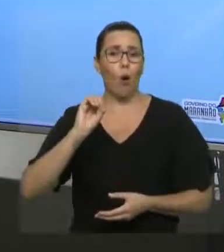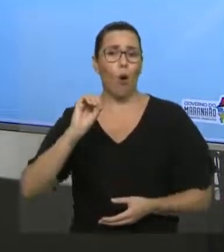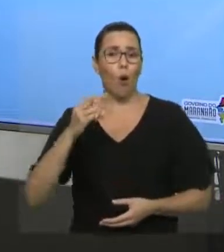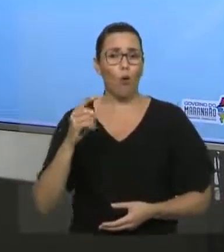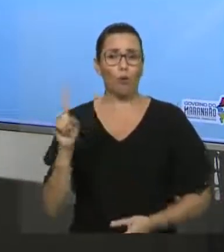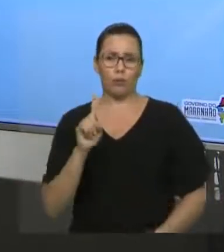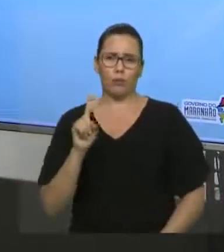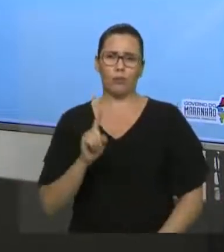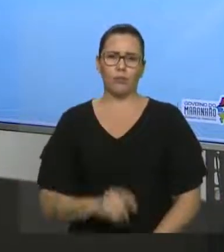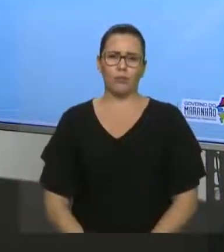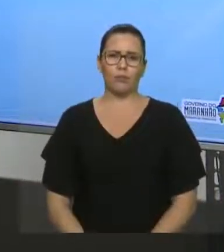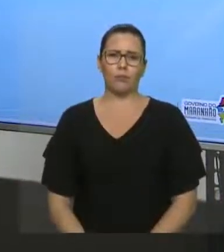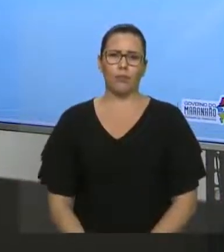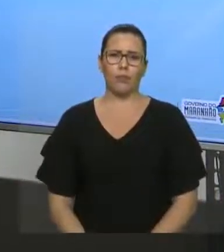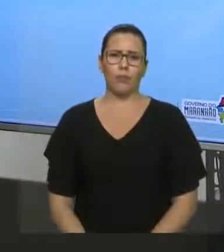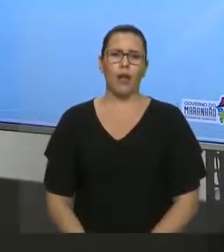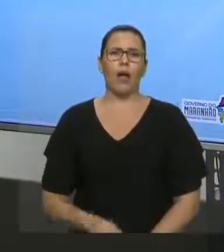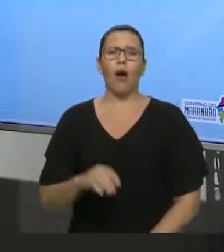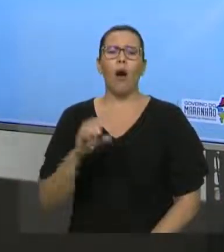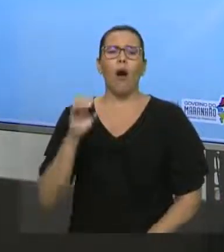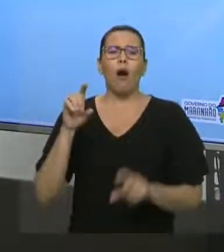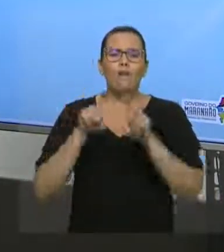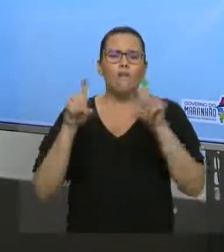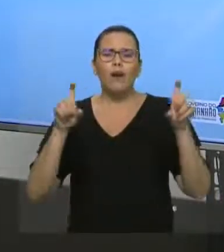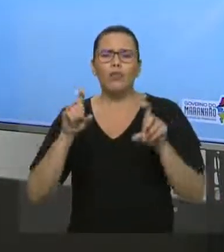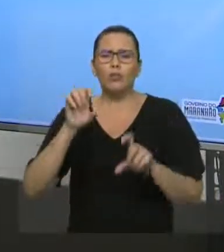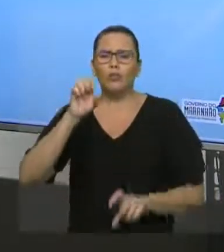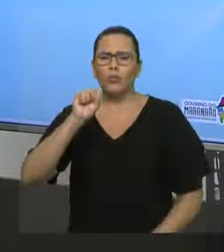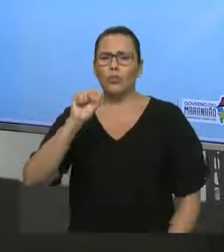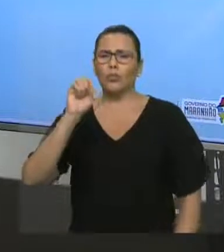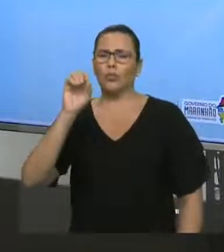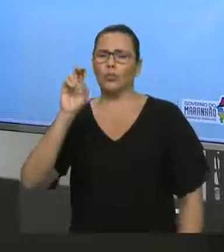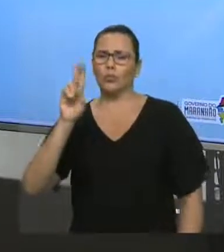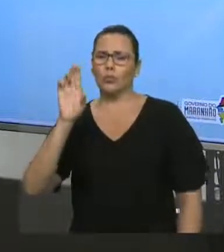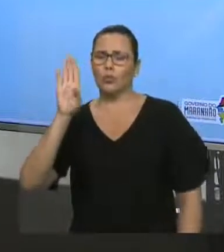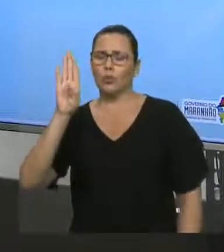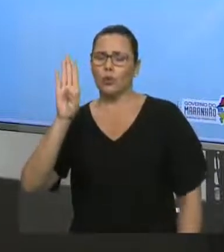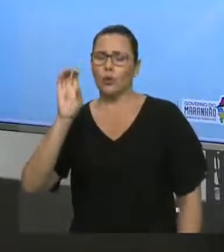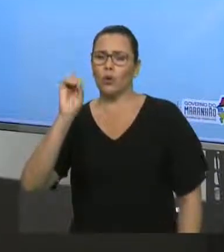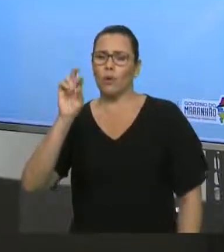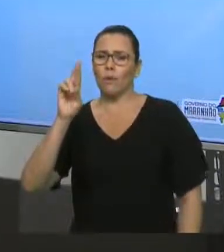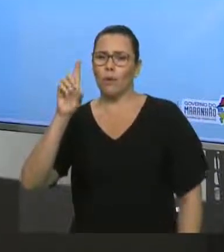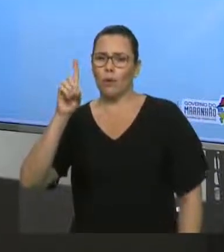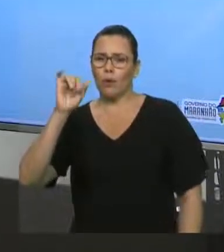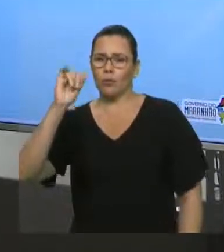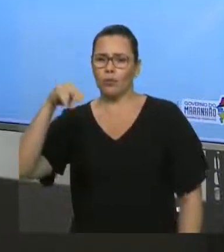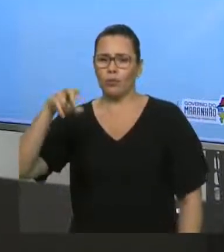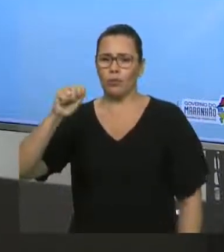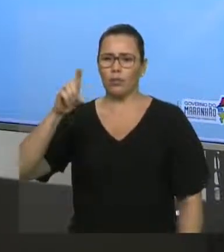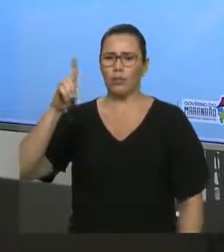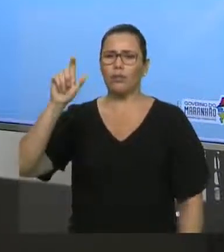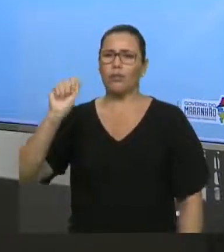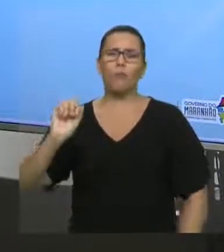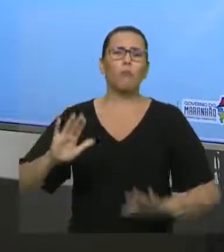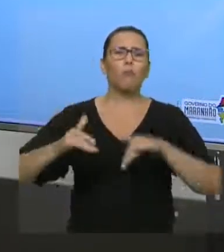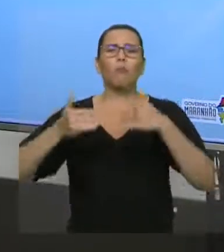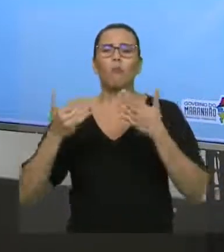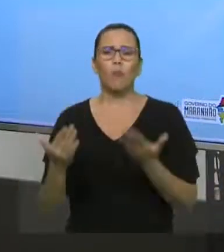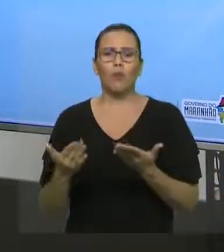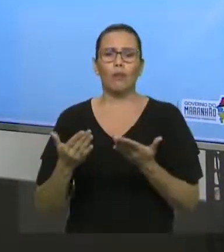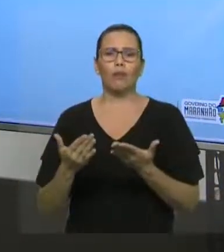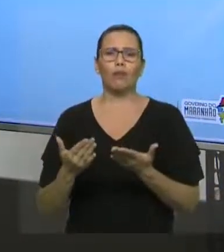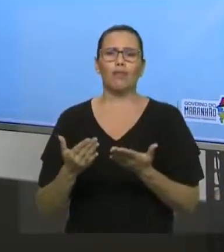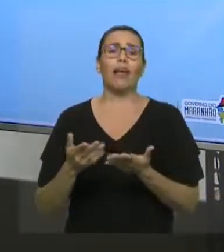subordinada. Arthur, qual é a oração subordinada? A oração subordinada, vocês vão lembrar, é sempre aquela lá que é